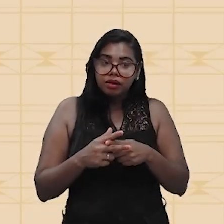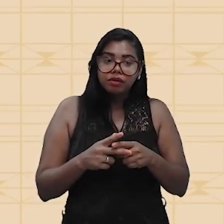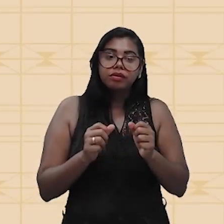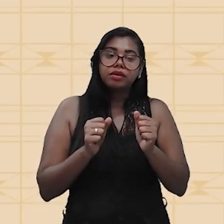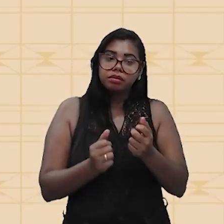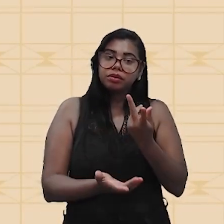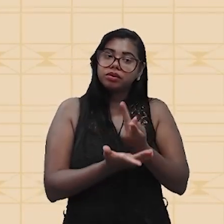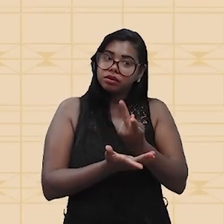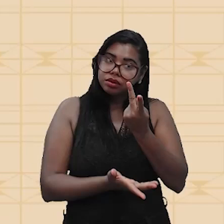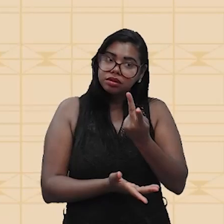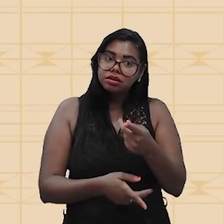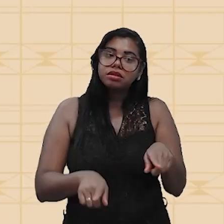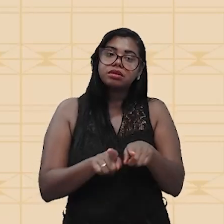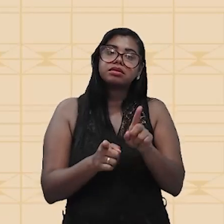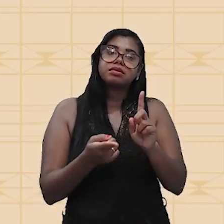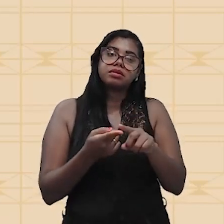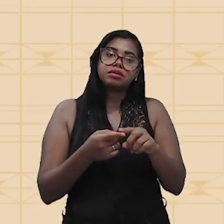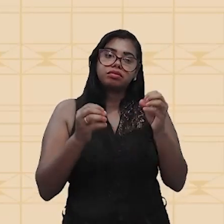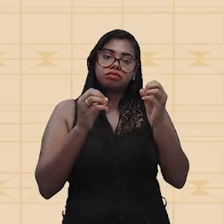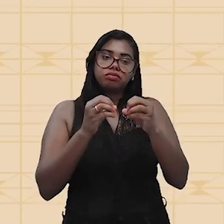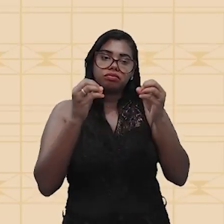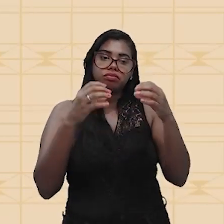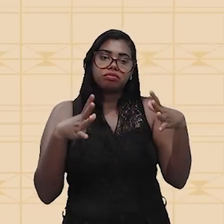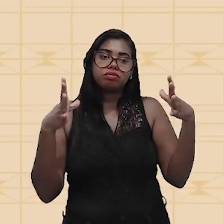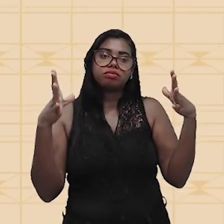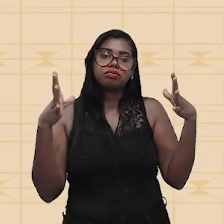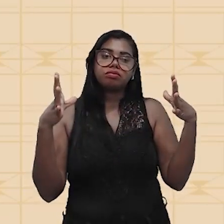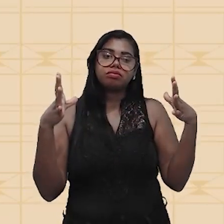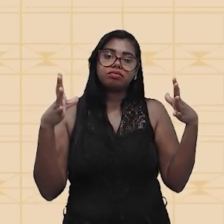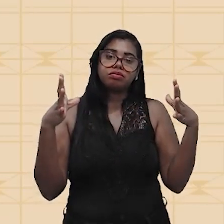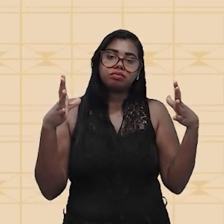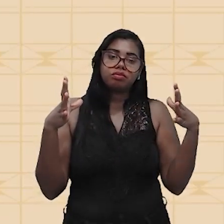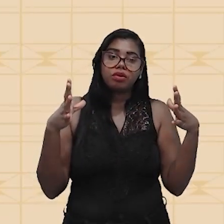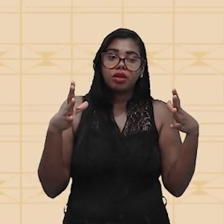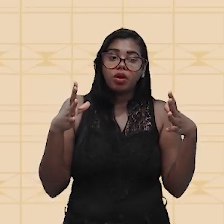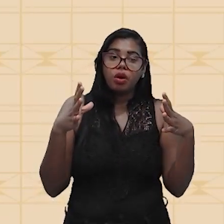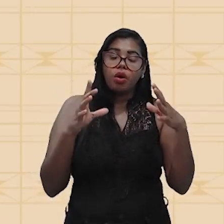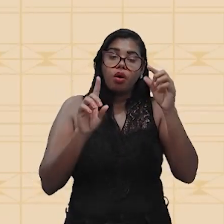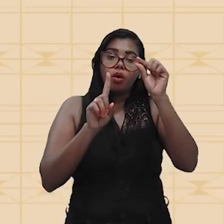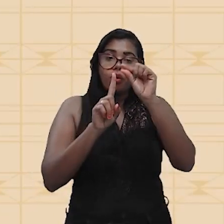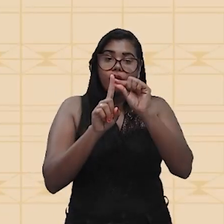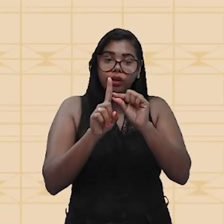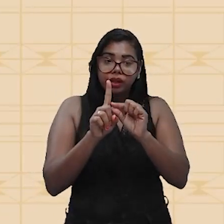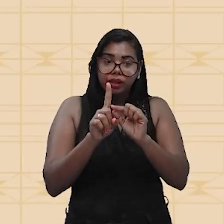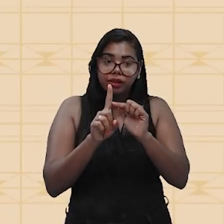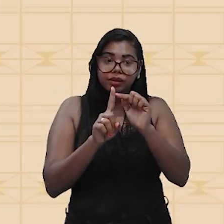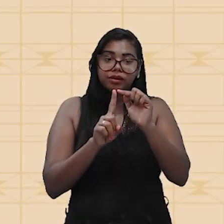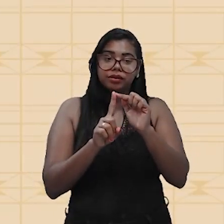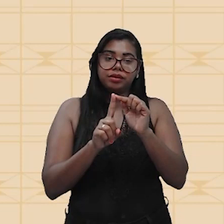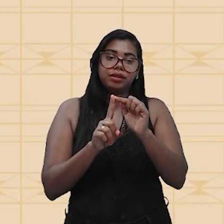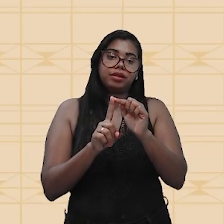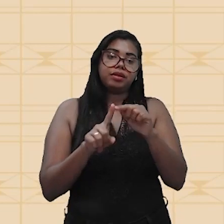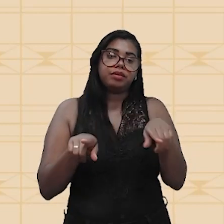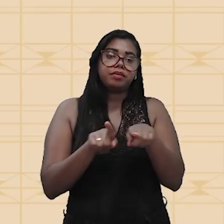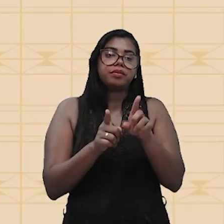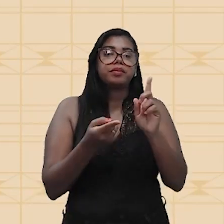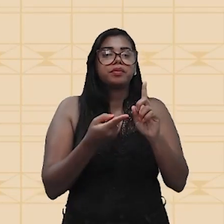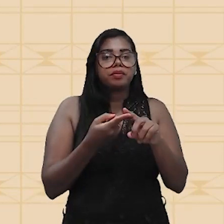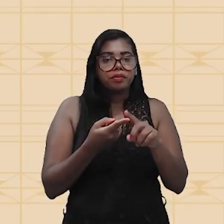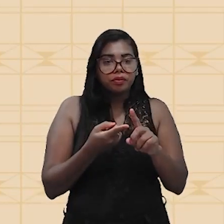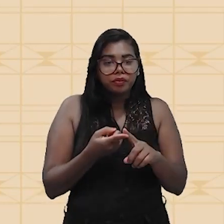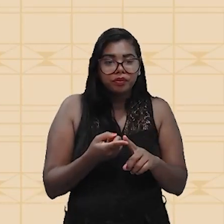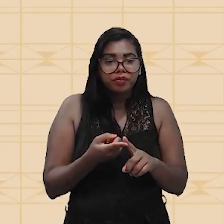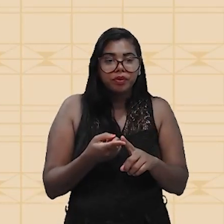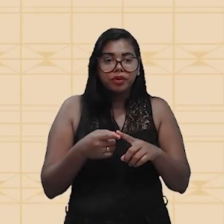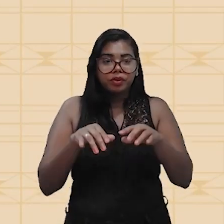produzir. Esse efeito pode ser chamado de efeito térmico, ou efeito Joule, que é aquele que faz com que por meio da corrente